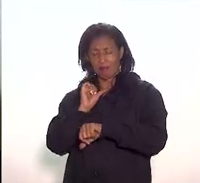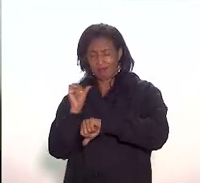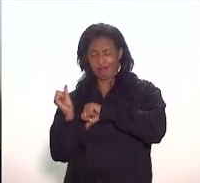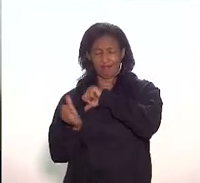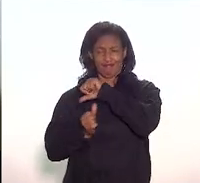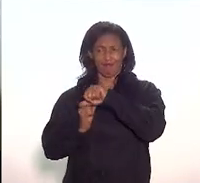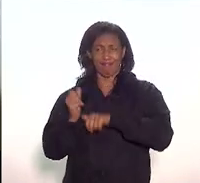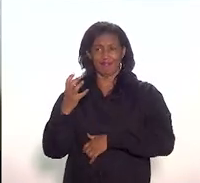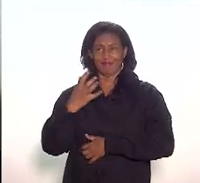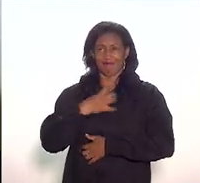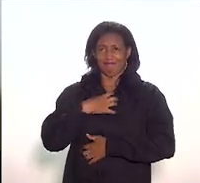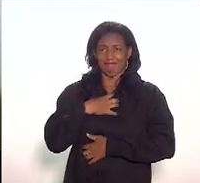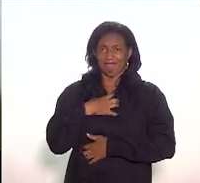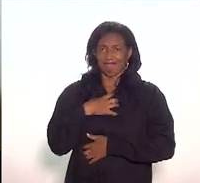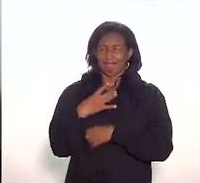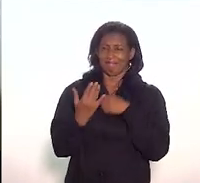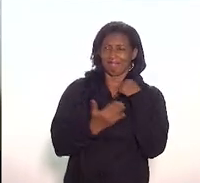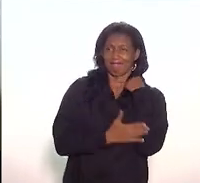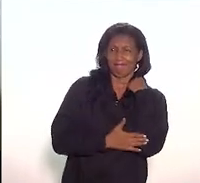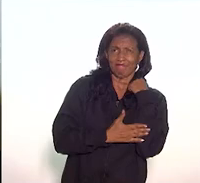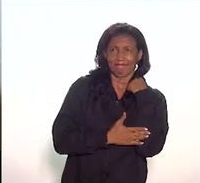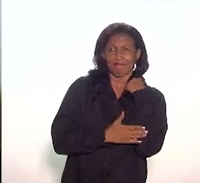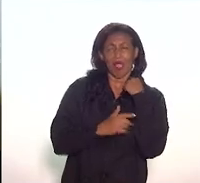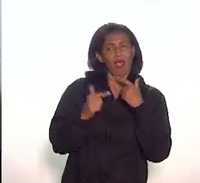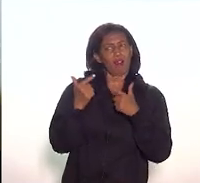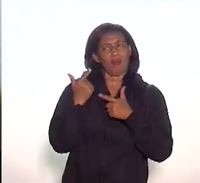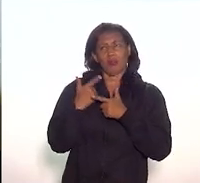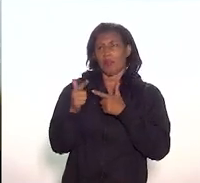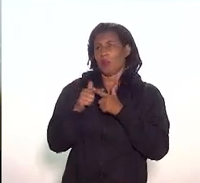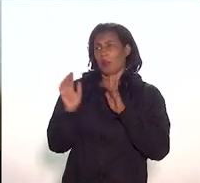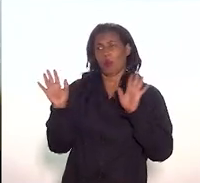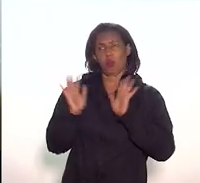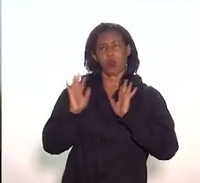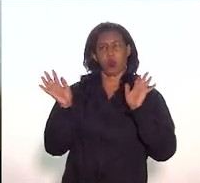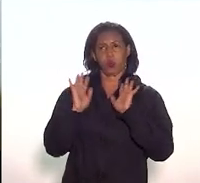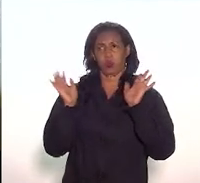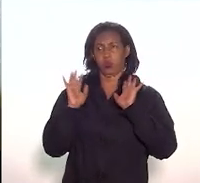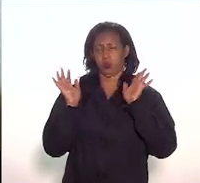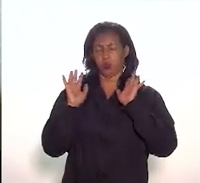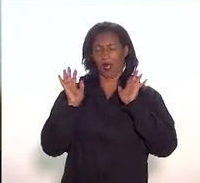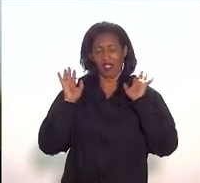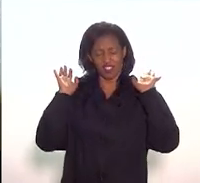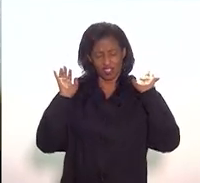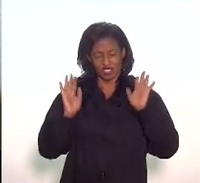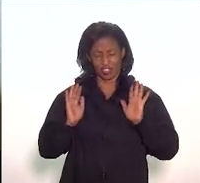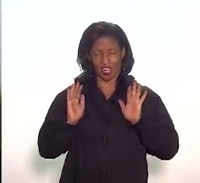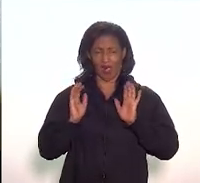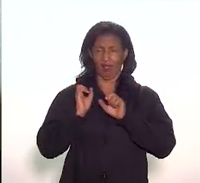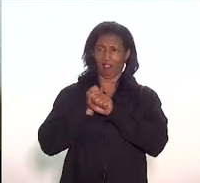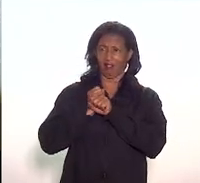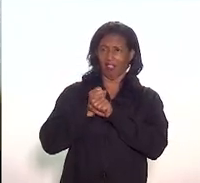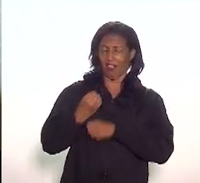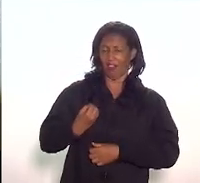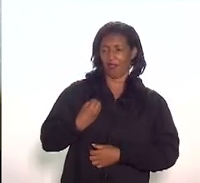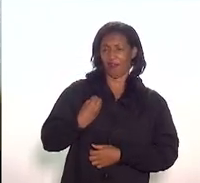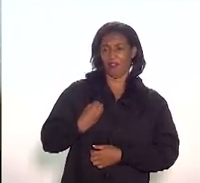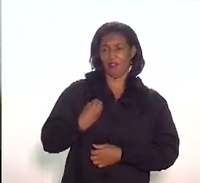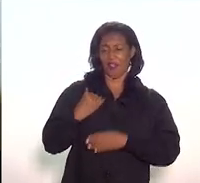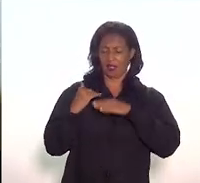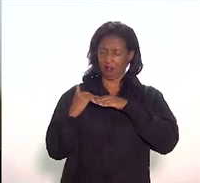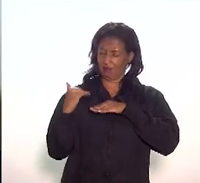-estar e ciúme, não há problema nenhum. Nessa altura das nossas vidas, deputado de Leomar Coelho,